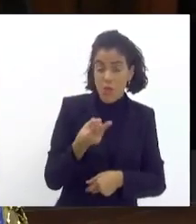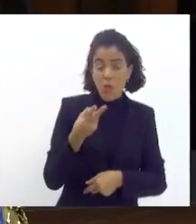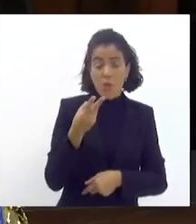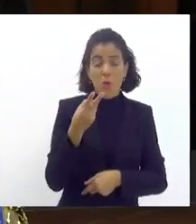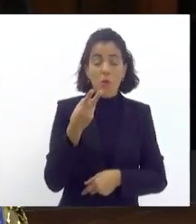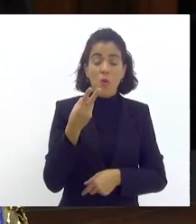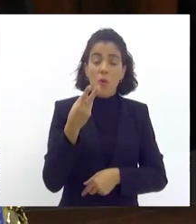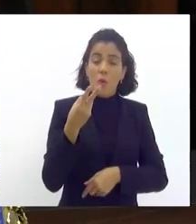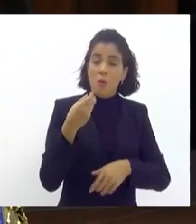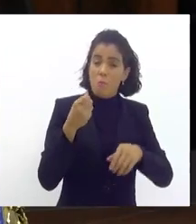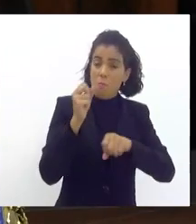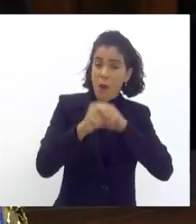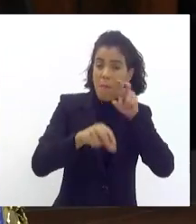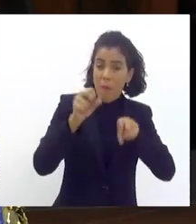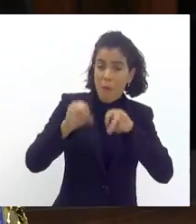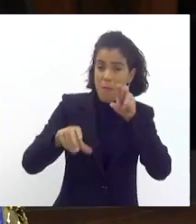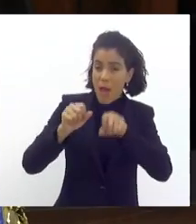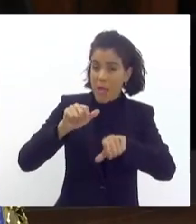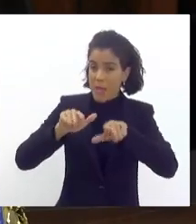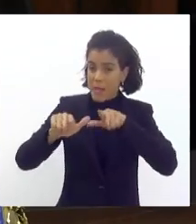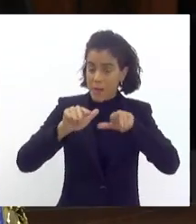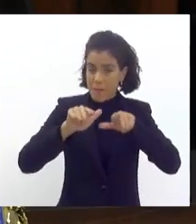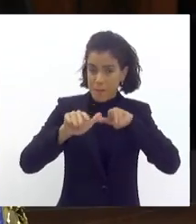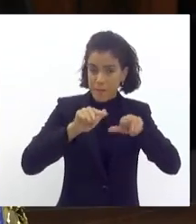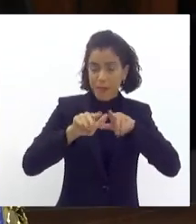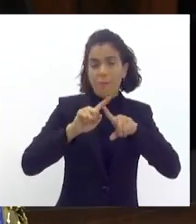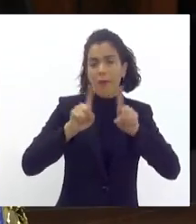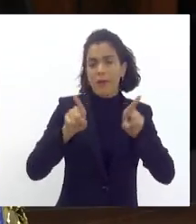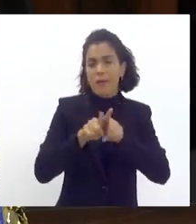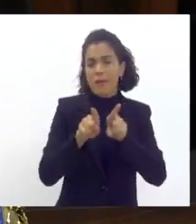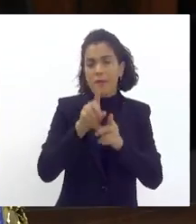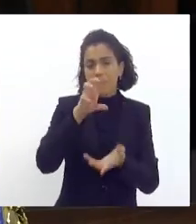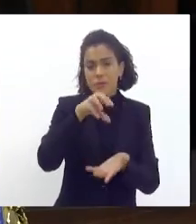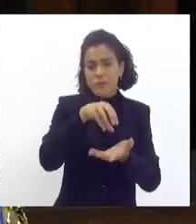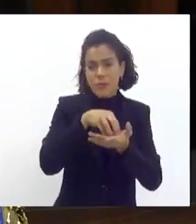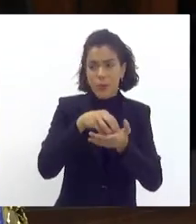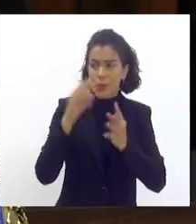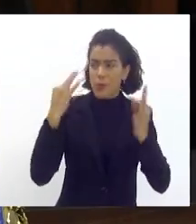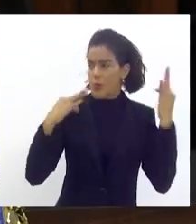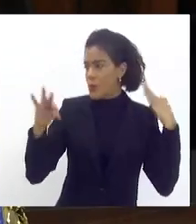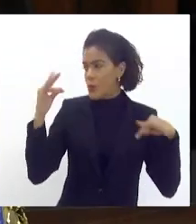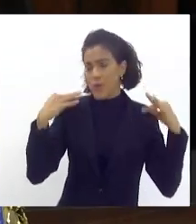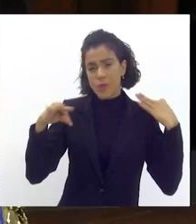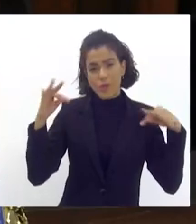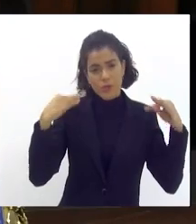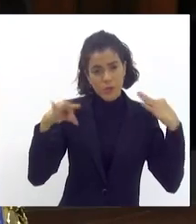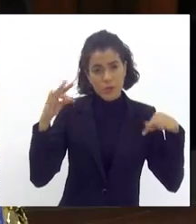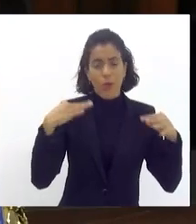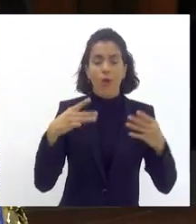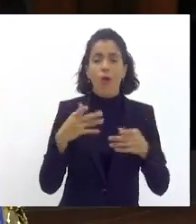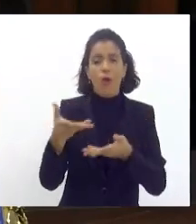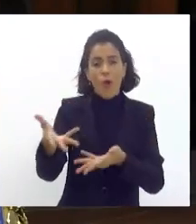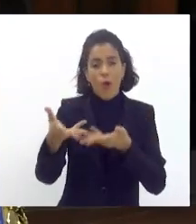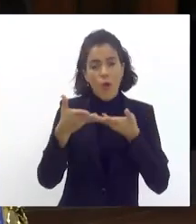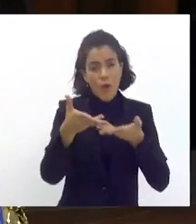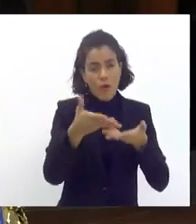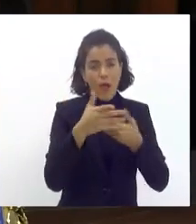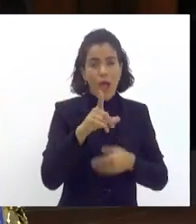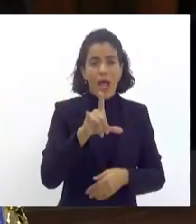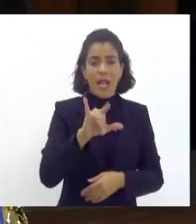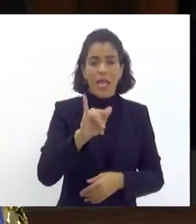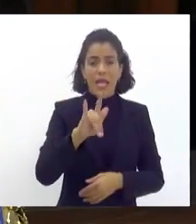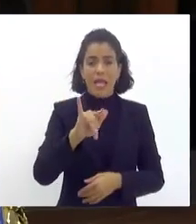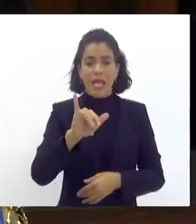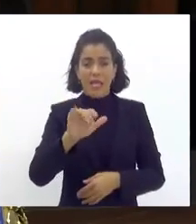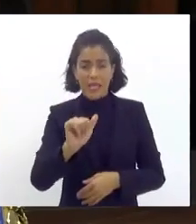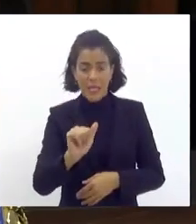mas a gente pode ter muito mais com o setor do turismo eu convidei para participar dessa frente ali guia que é a representante